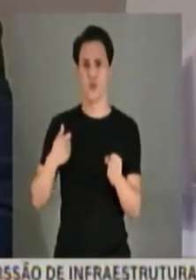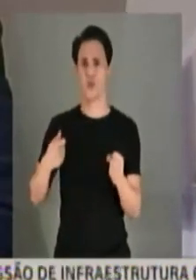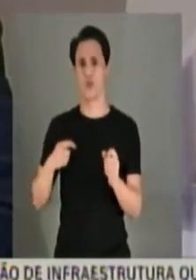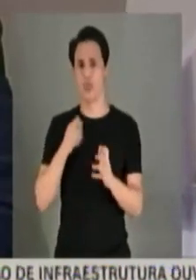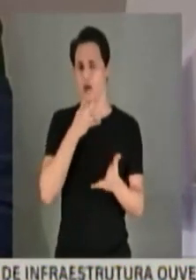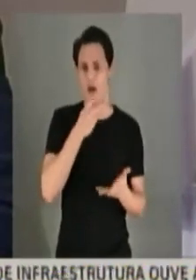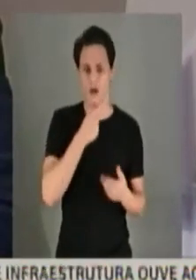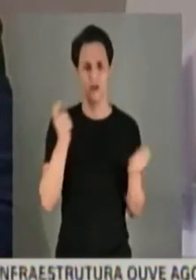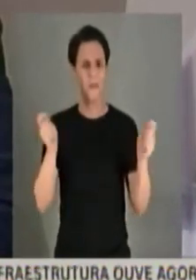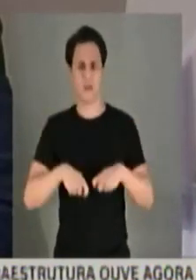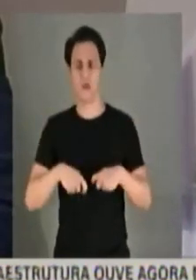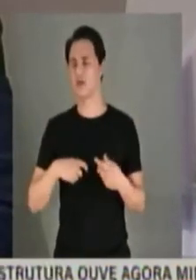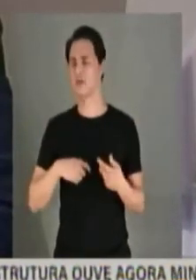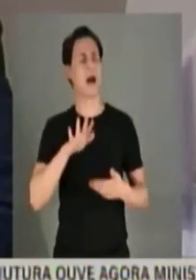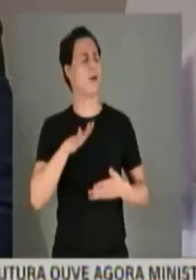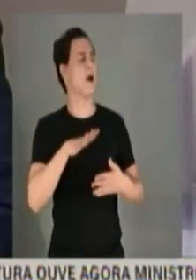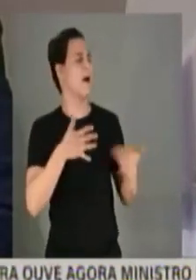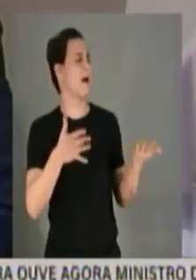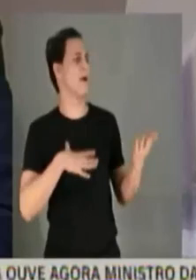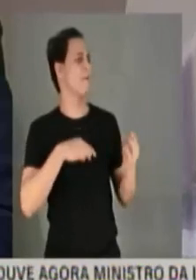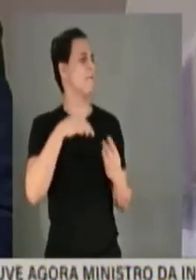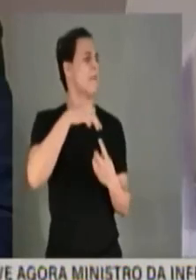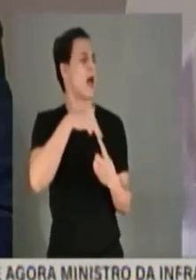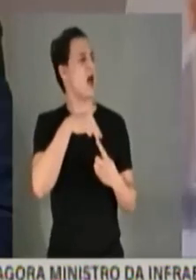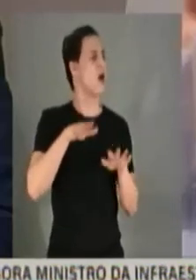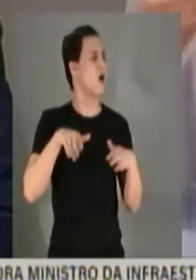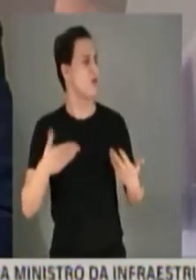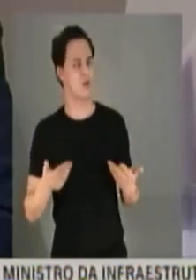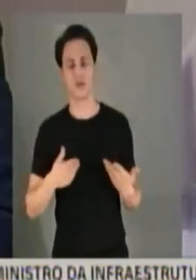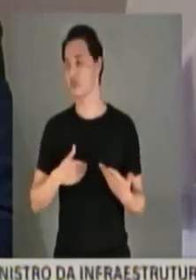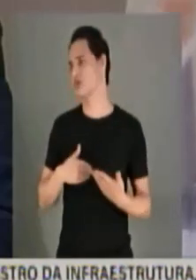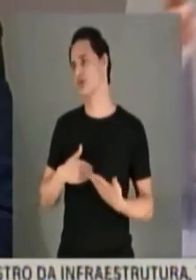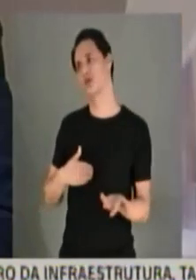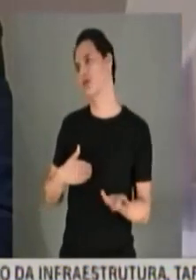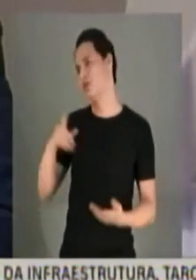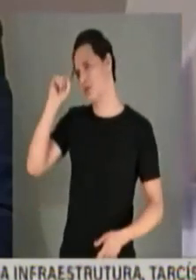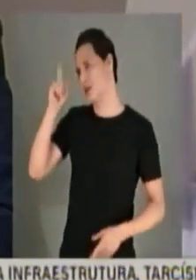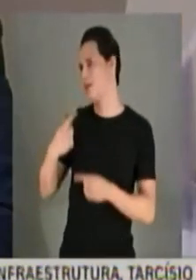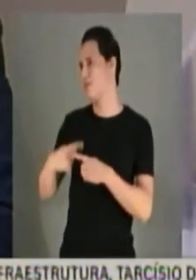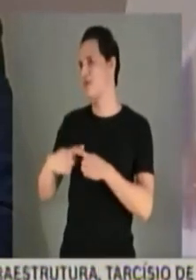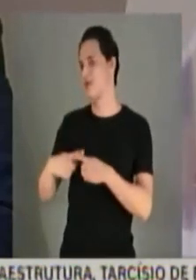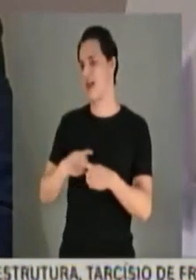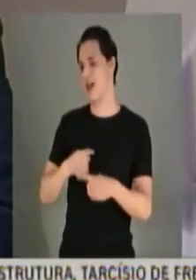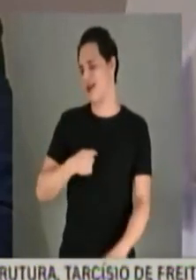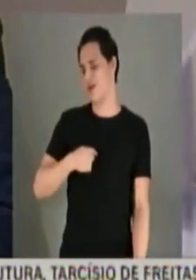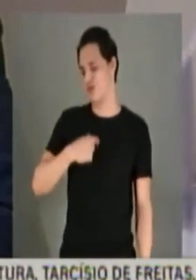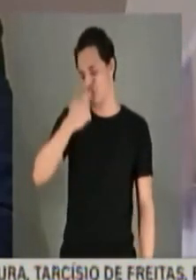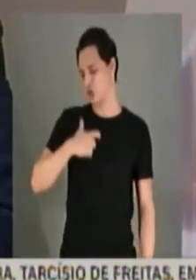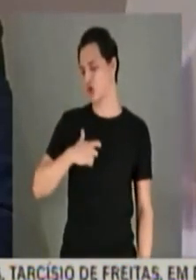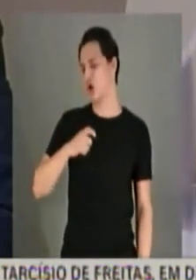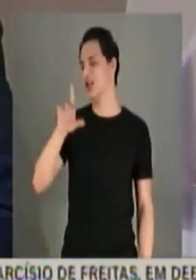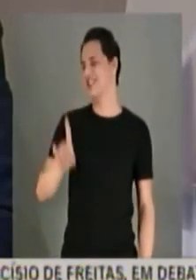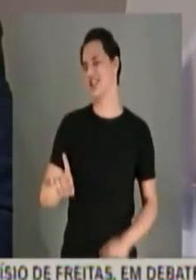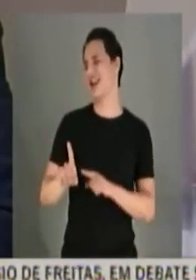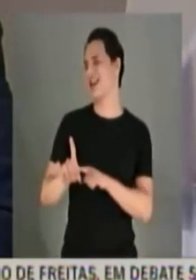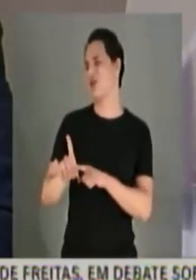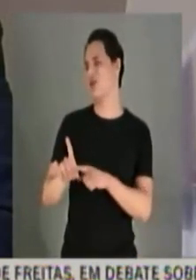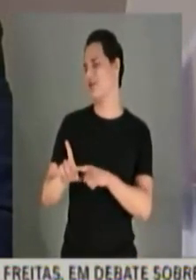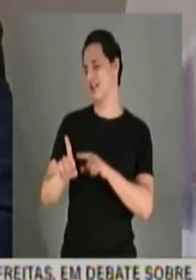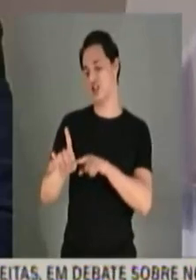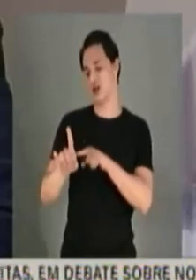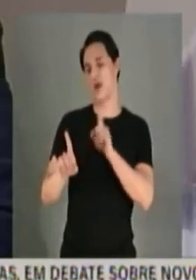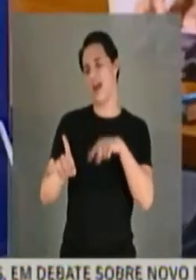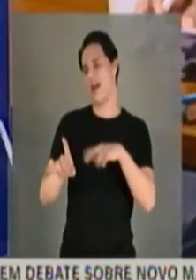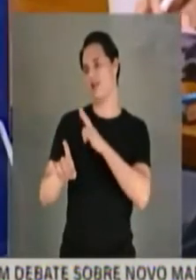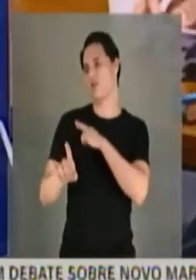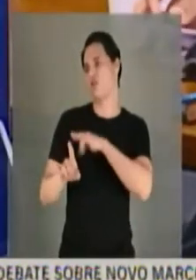dez, cinco, é só para... Realmente, eu nunca fui diretor. O diretor que faz a alocação dos trabalhos para a sua equipe. Mas,